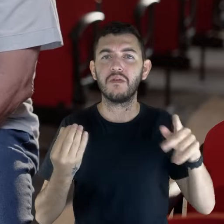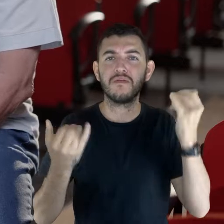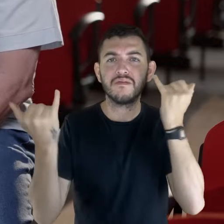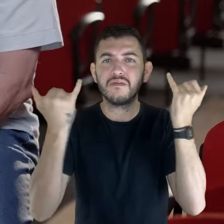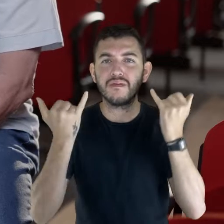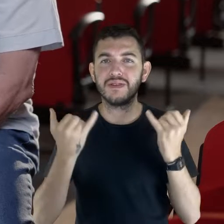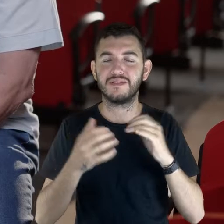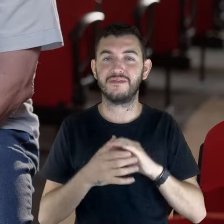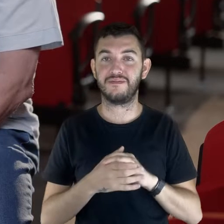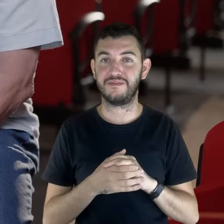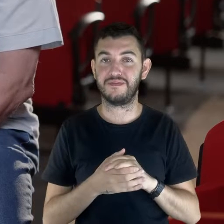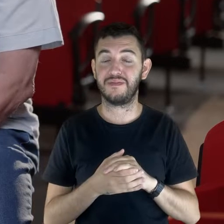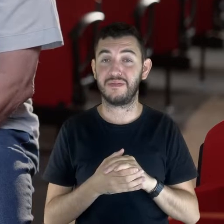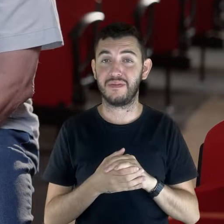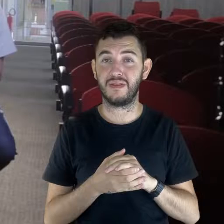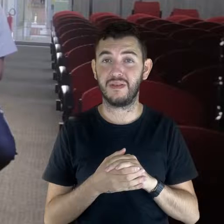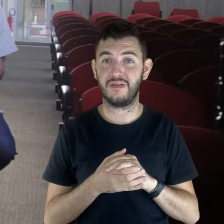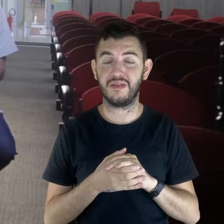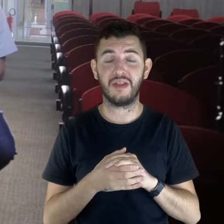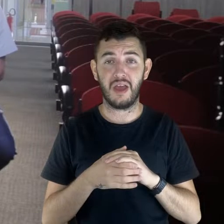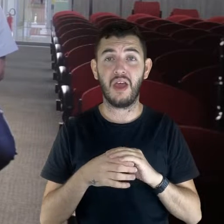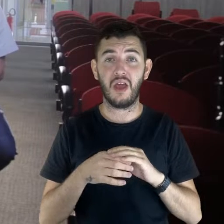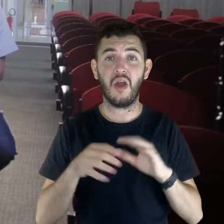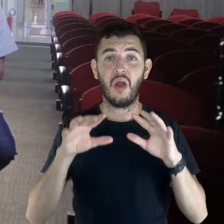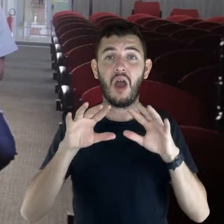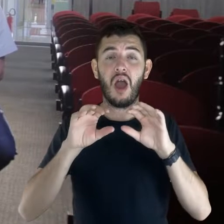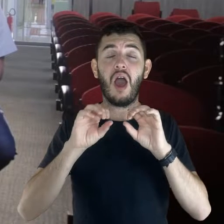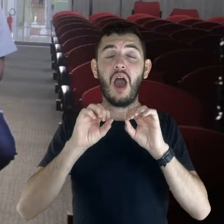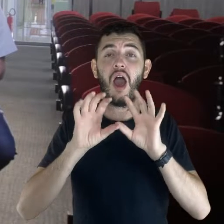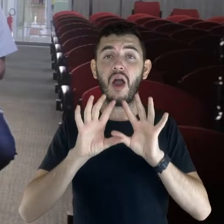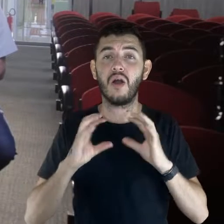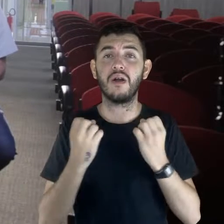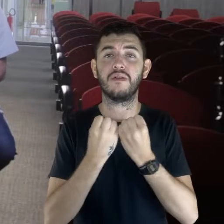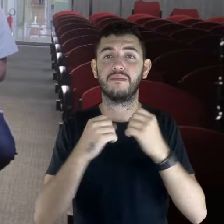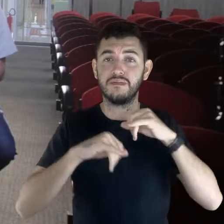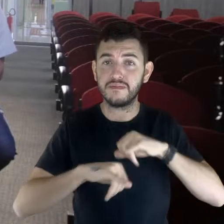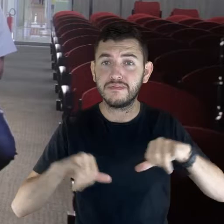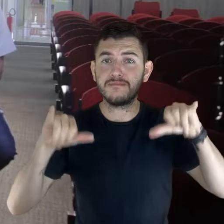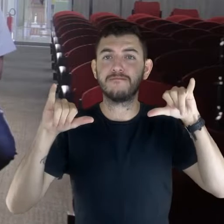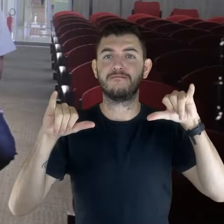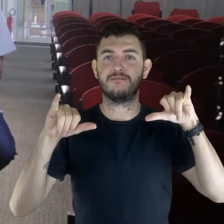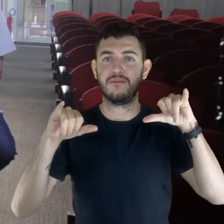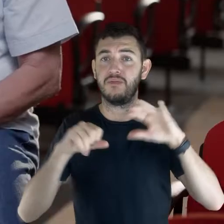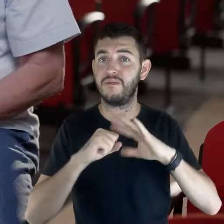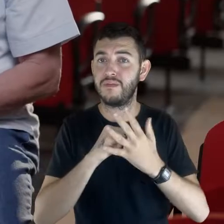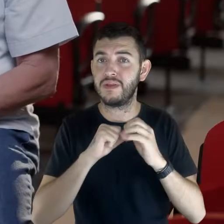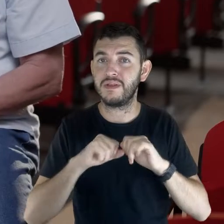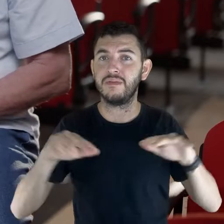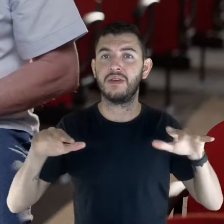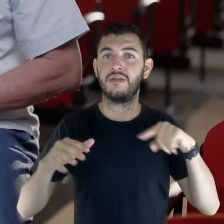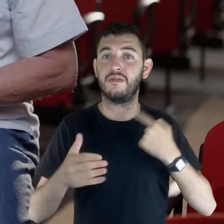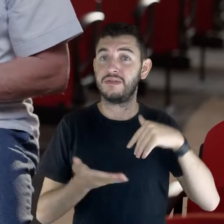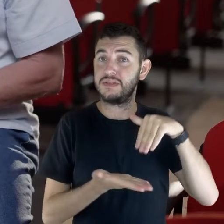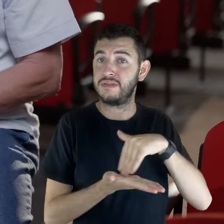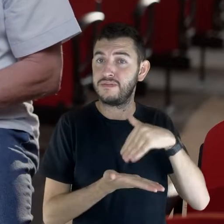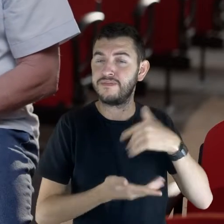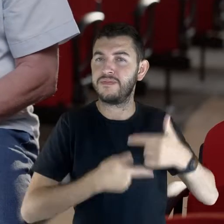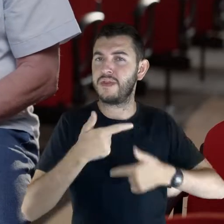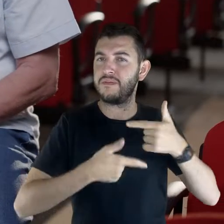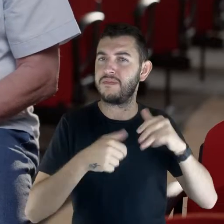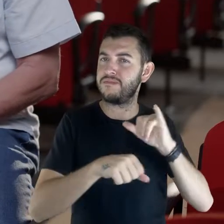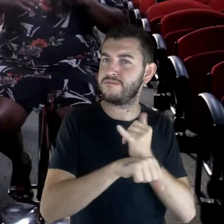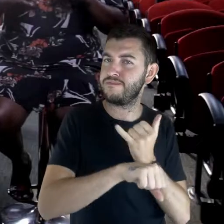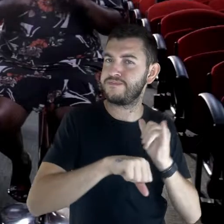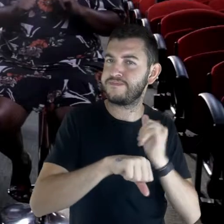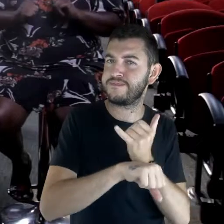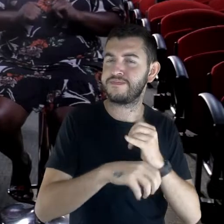Saúde decretou a pandemia, a nossa secretaria, que é de organização e informática, teve um papel estratégico.